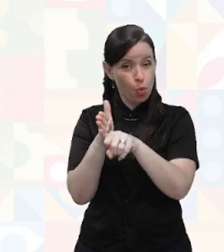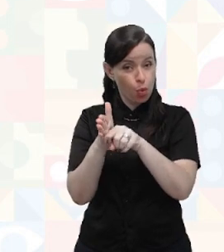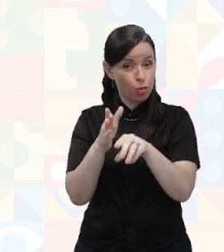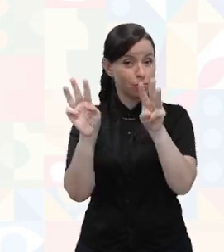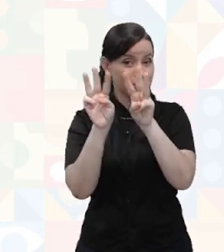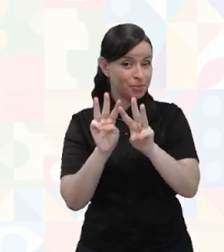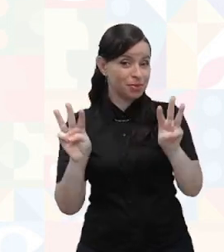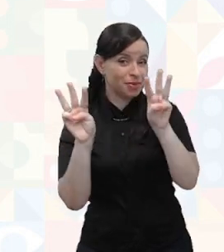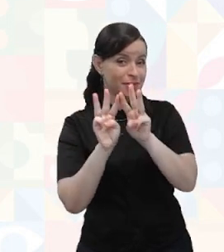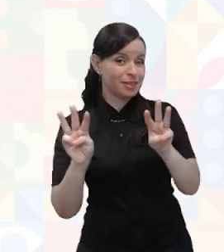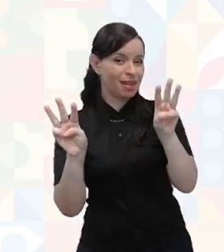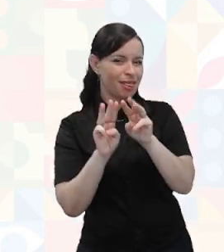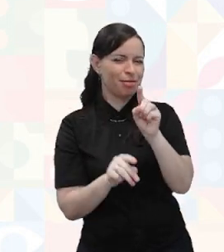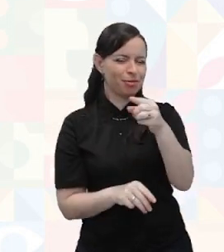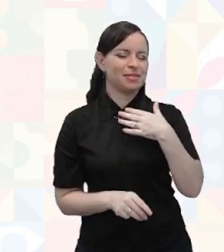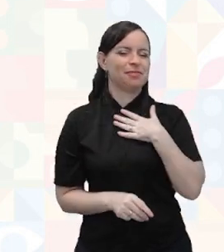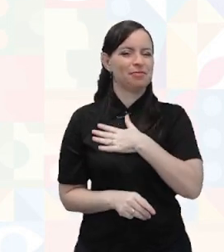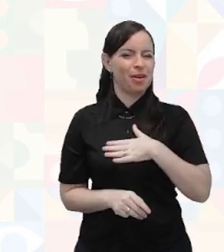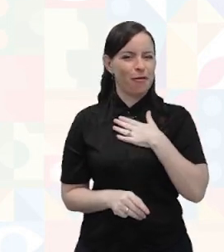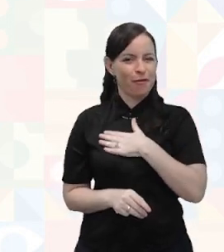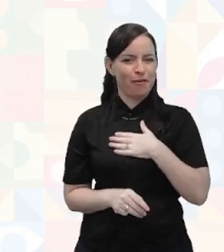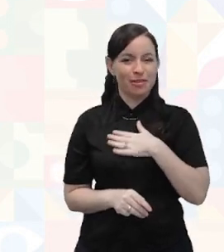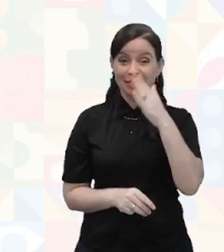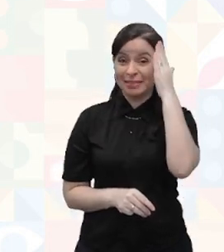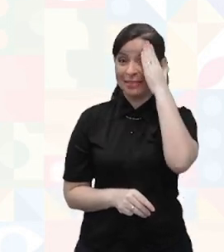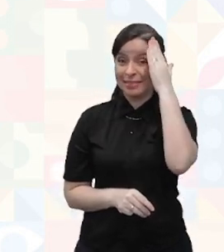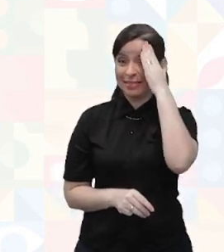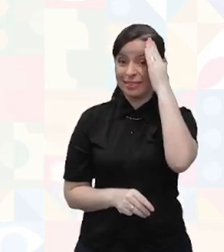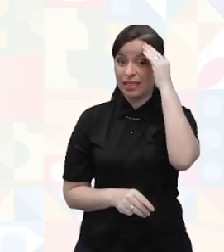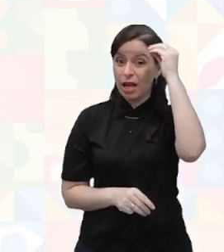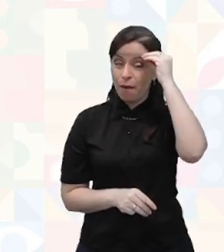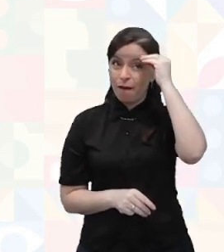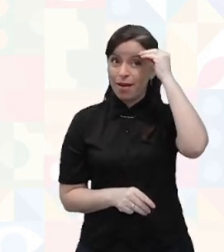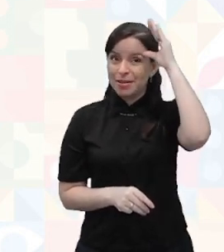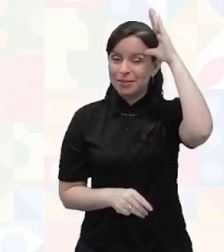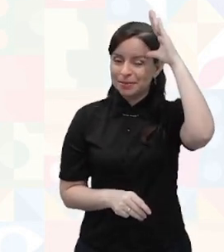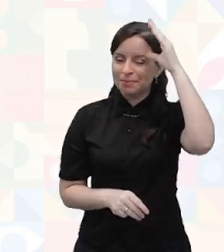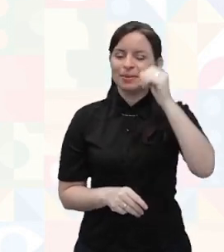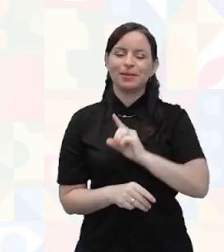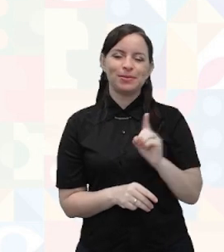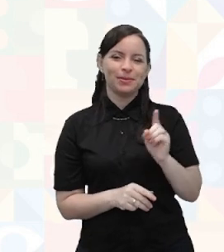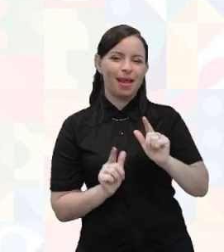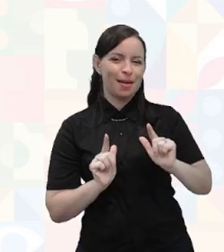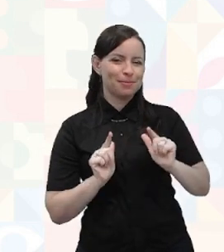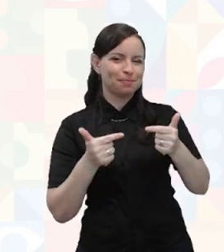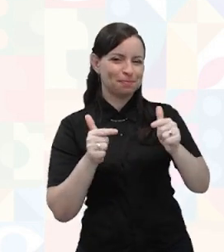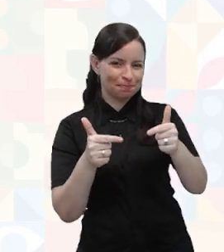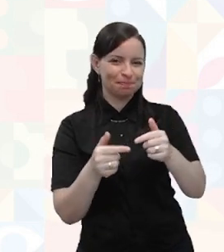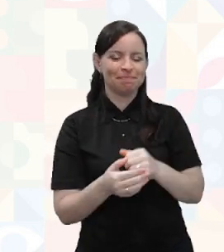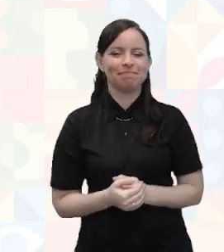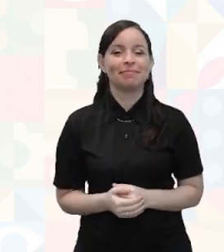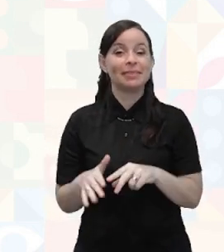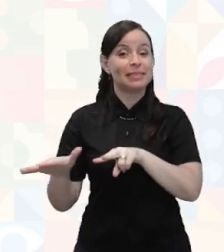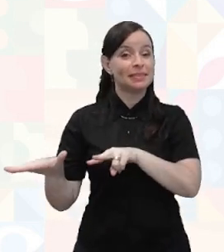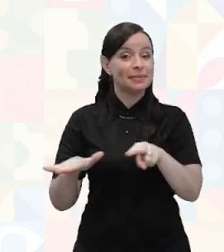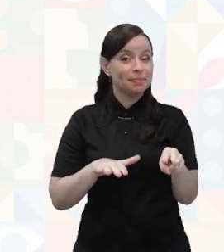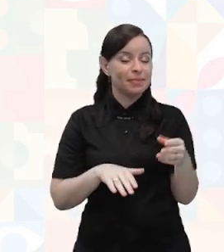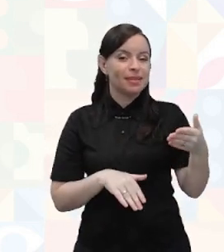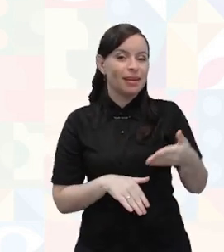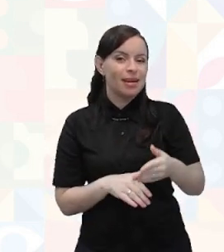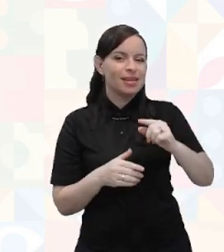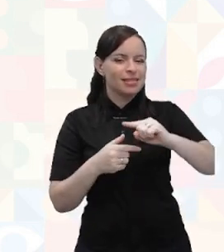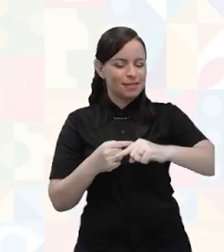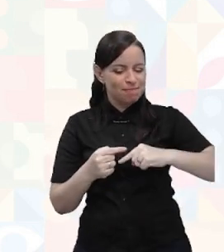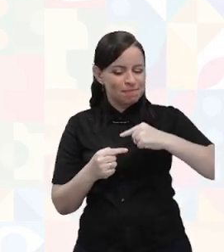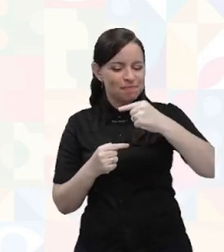com certeza você vai gostar muito e descobrir um pouco mais sobre como eles têm atuado. essa semana, inclusive, nos próximos dias,